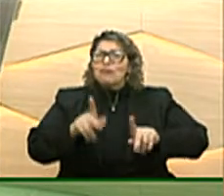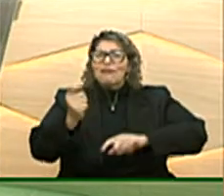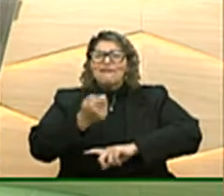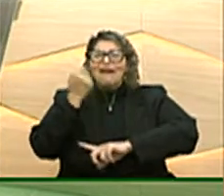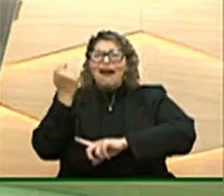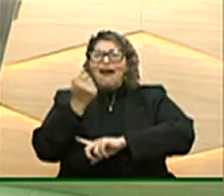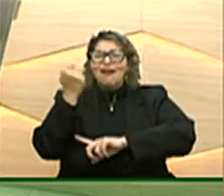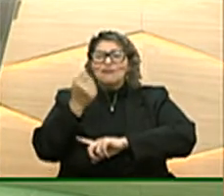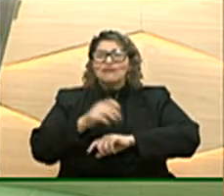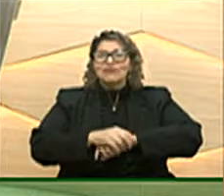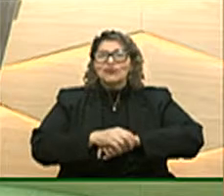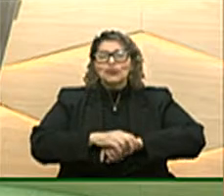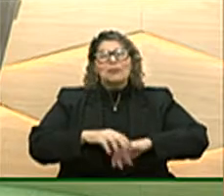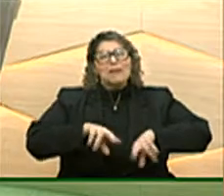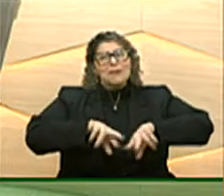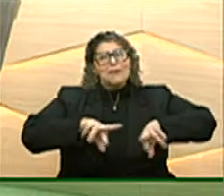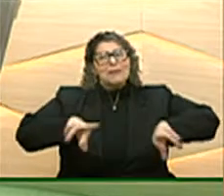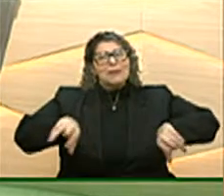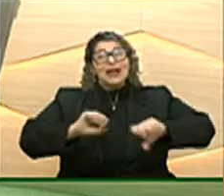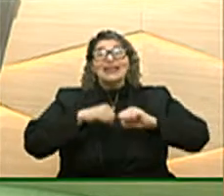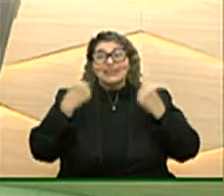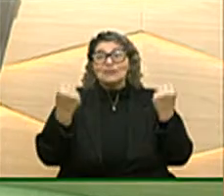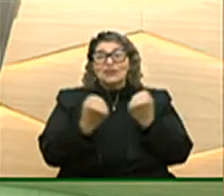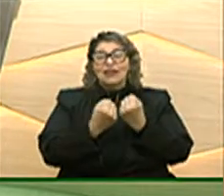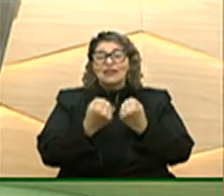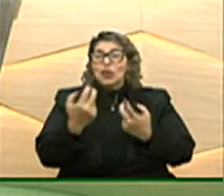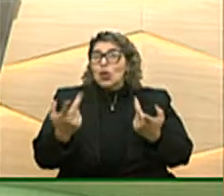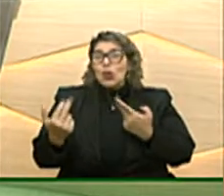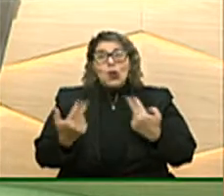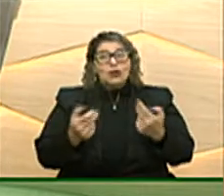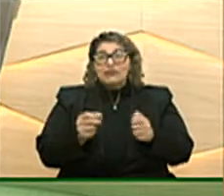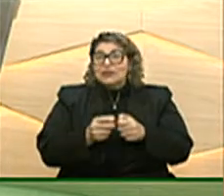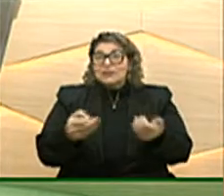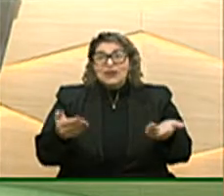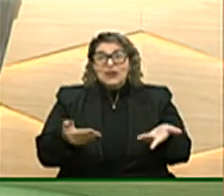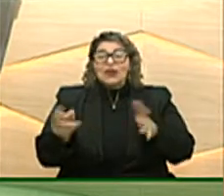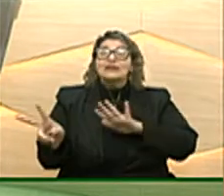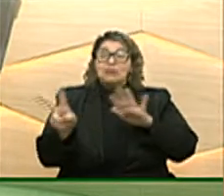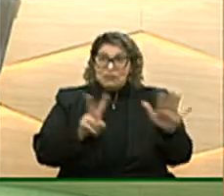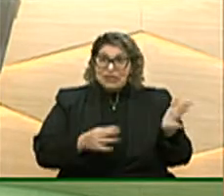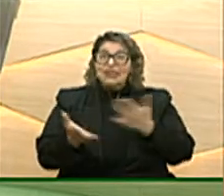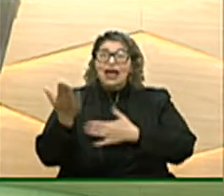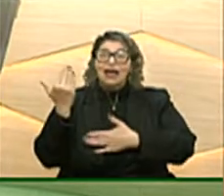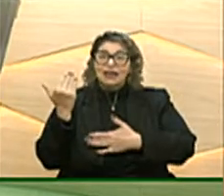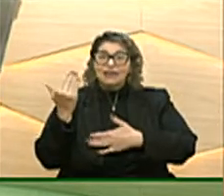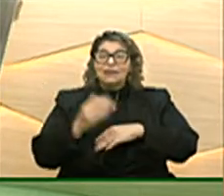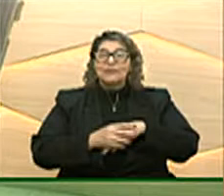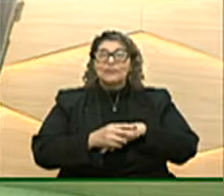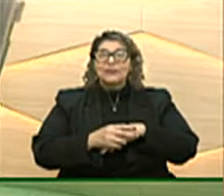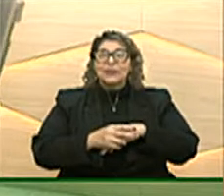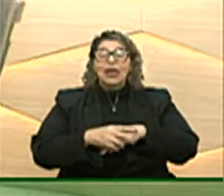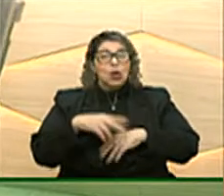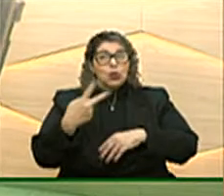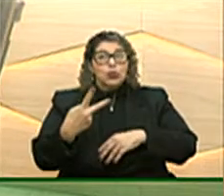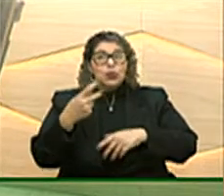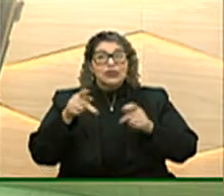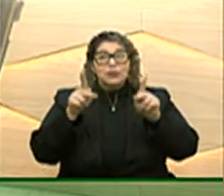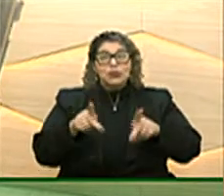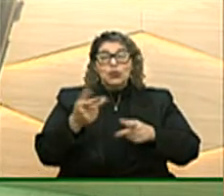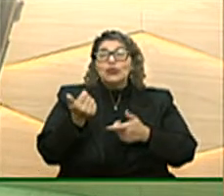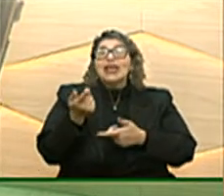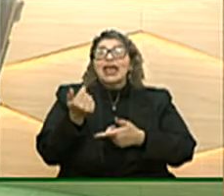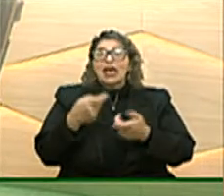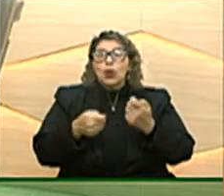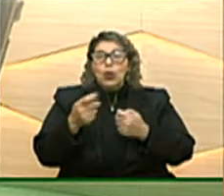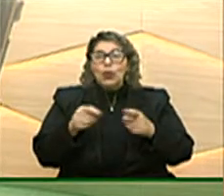para uma série de seminários como esse que fizemos agora fizemos na semana passada e antes com dois economistas aqui o Gustavo